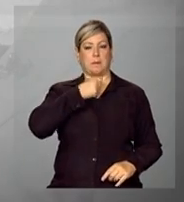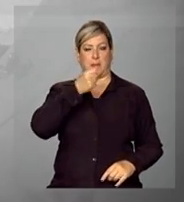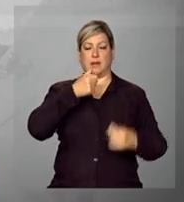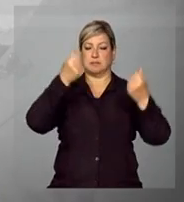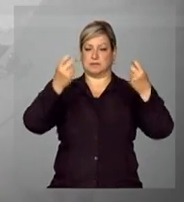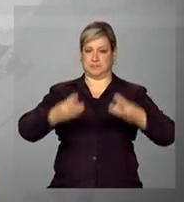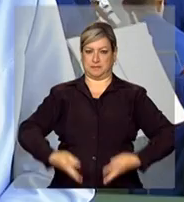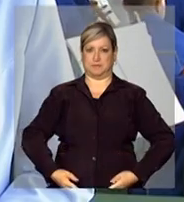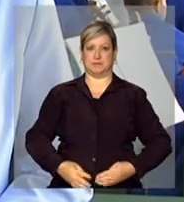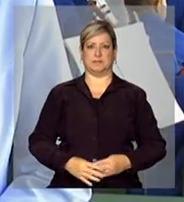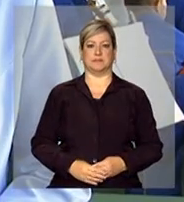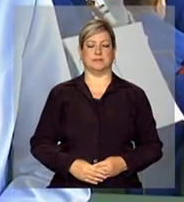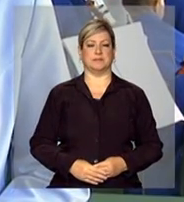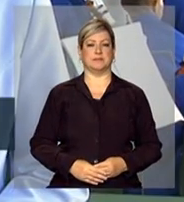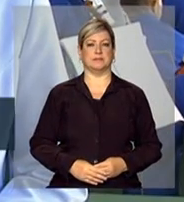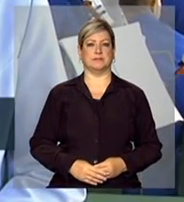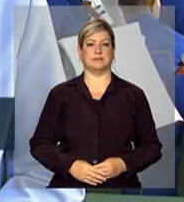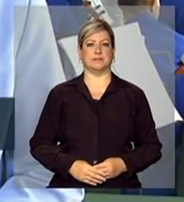Mara?